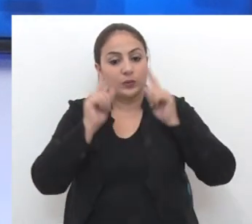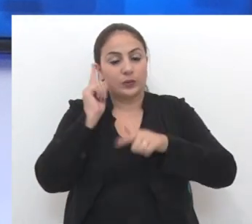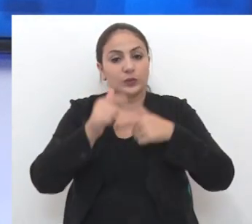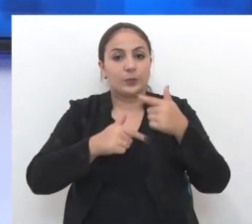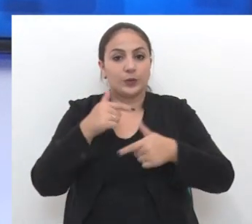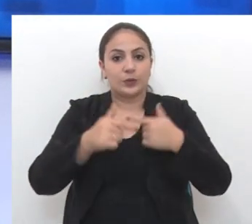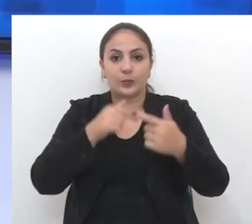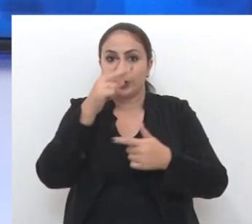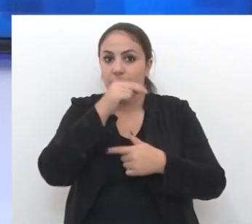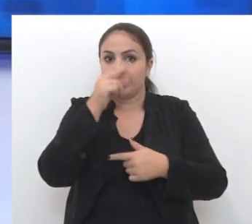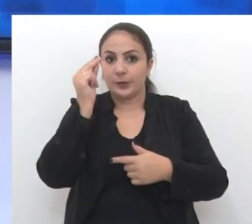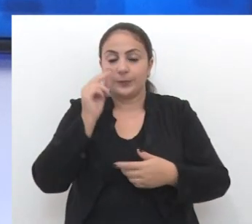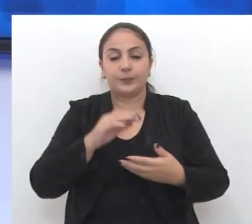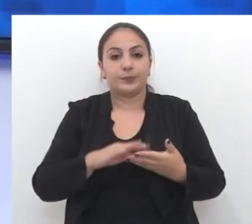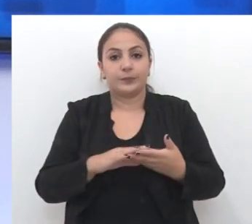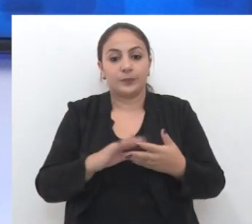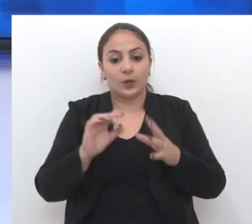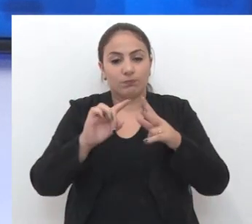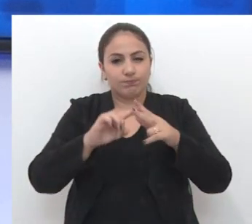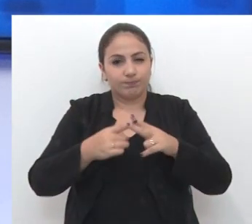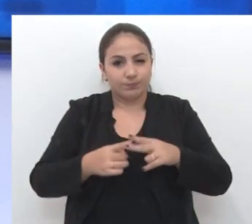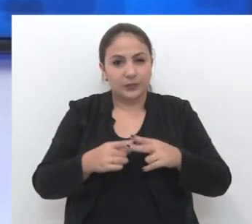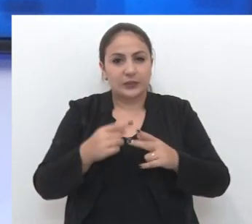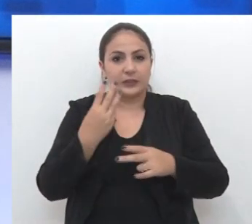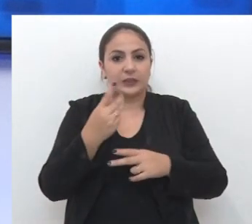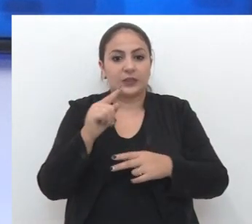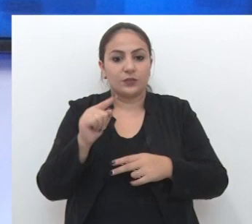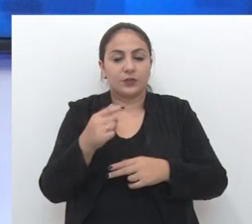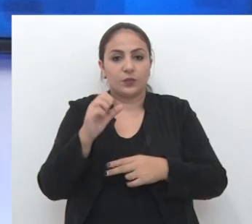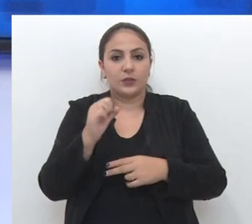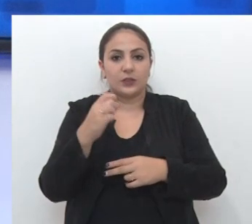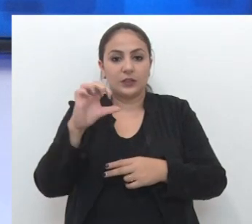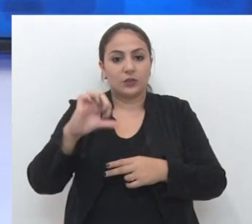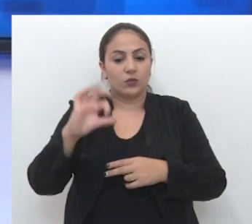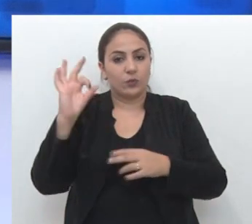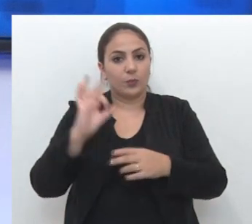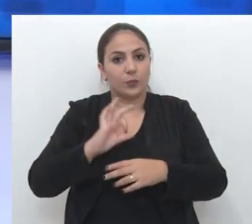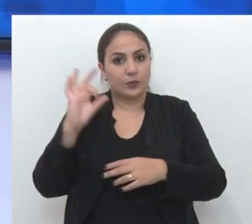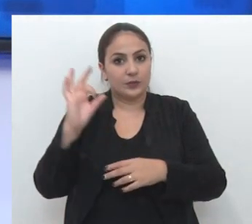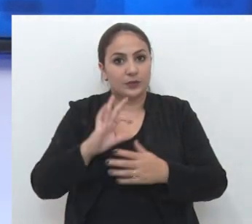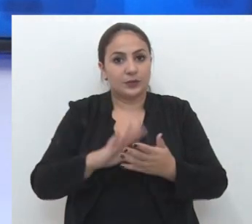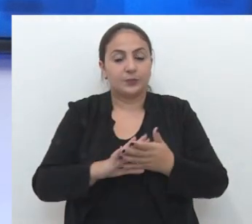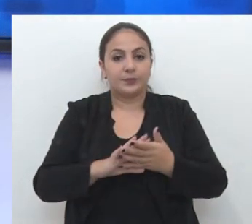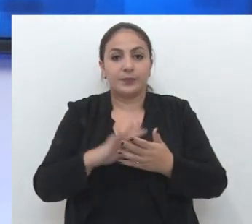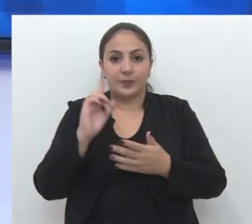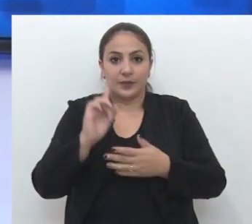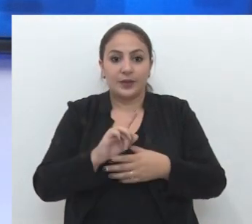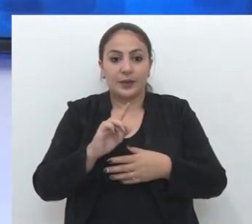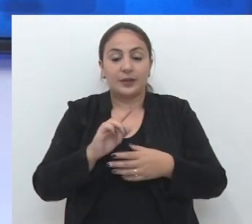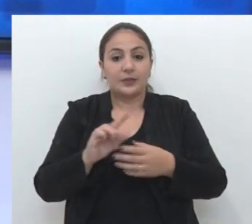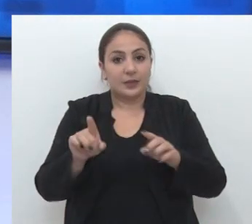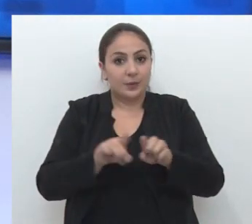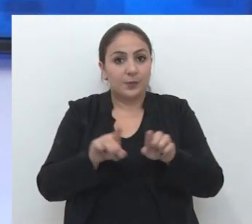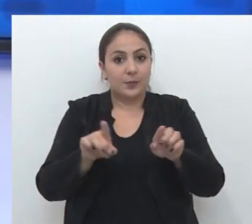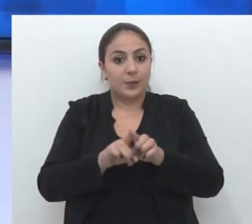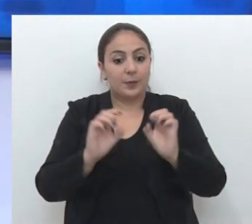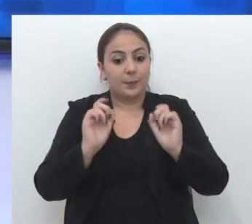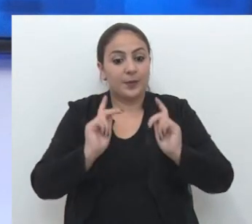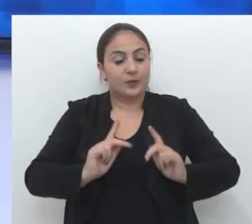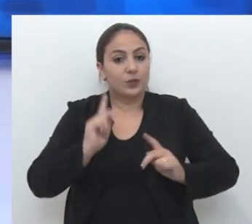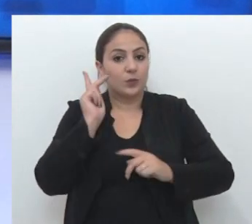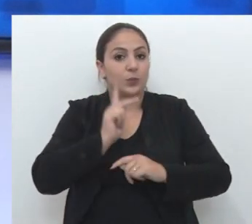dos servidores municipais. O reajuste de 3,89% é válido também para agentes